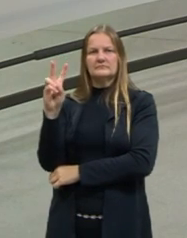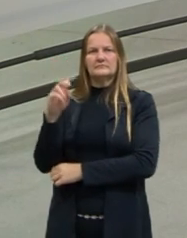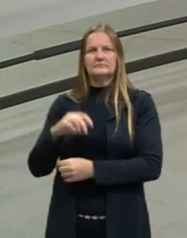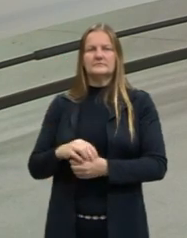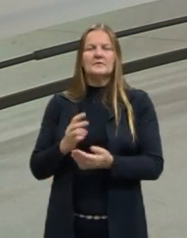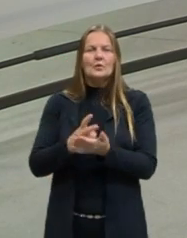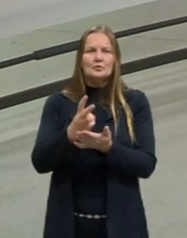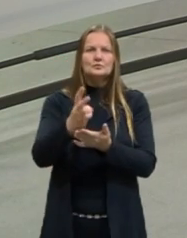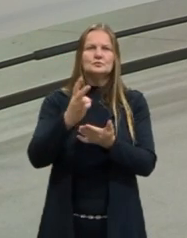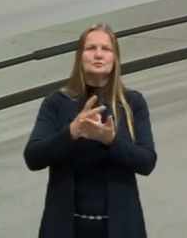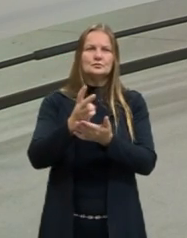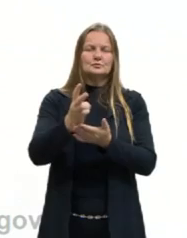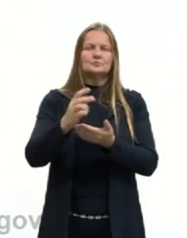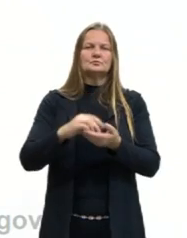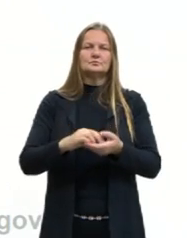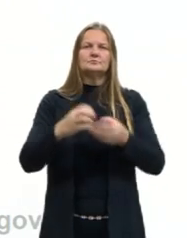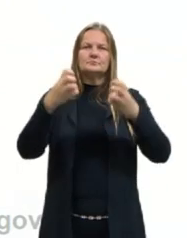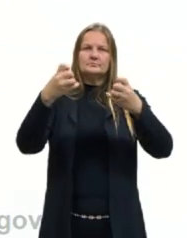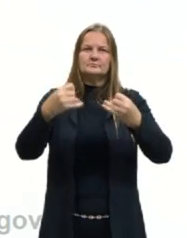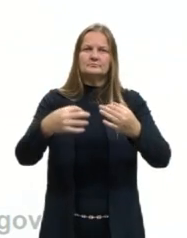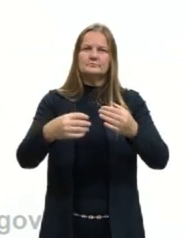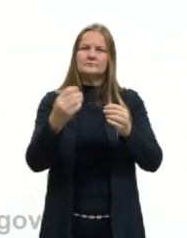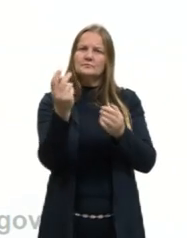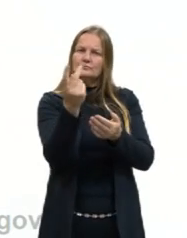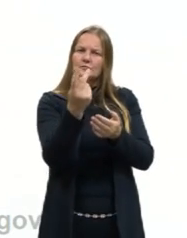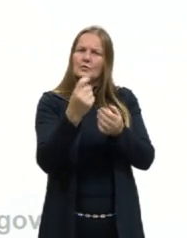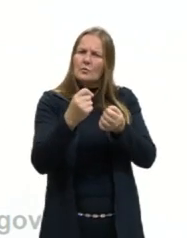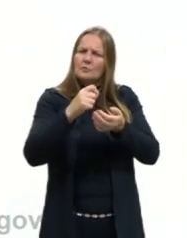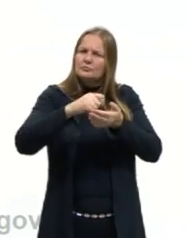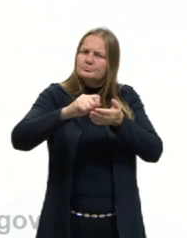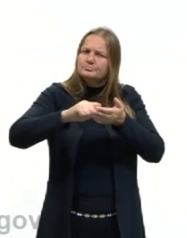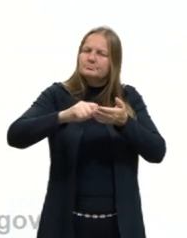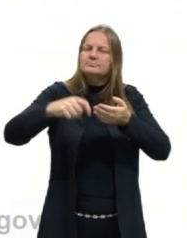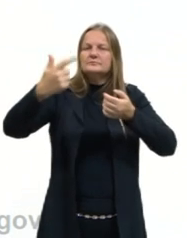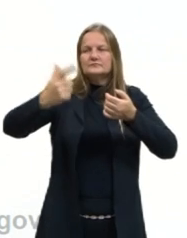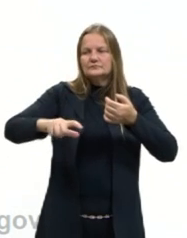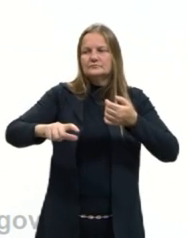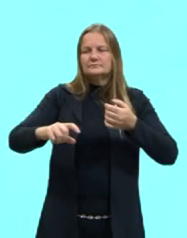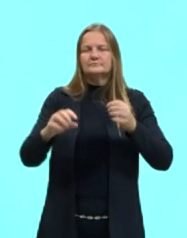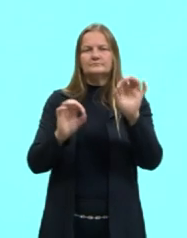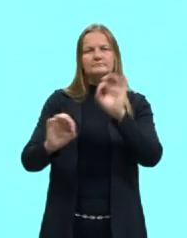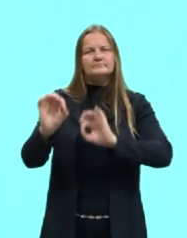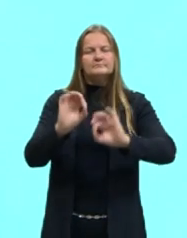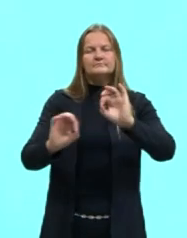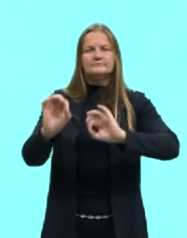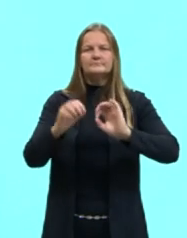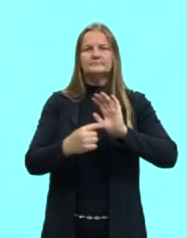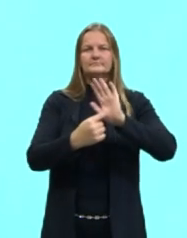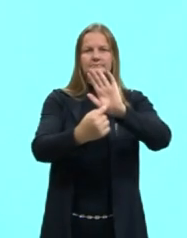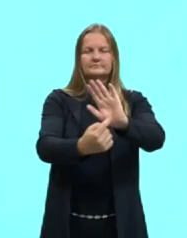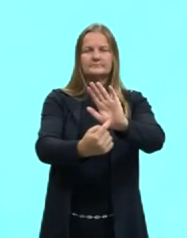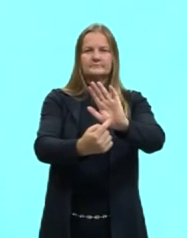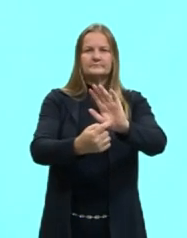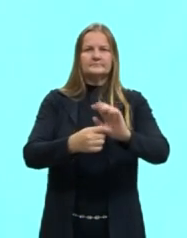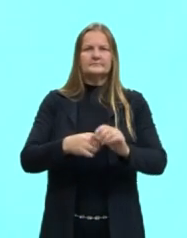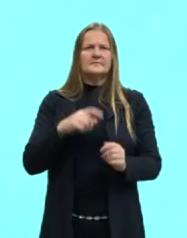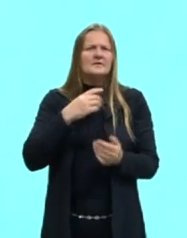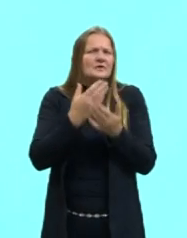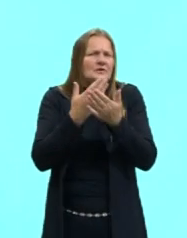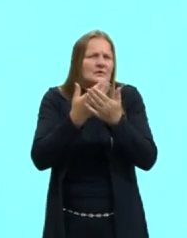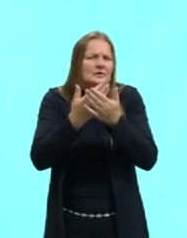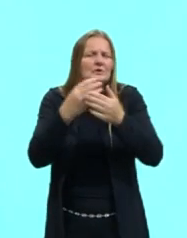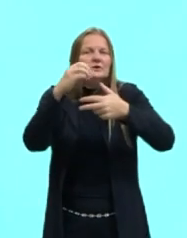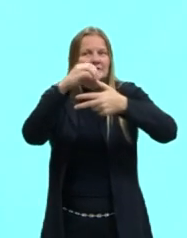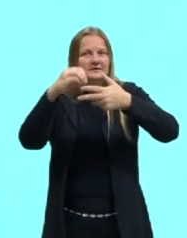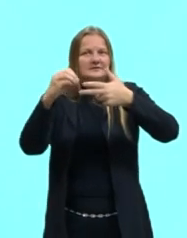Seguido, então, né? Se a gente pode reescrever ela de outra forma, né? Aqui, aqui ela está com uma forma que a gente costuma ver estudando para o